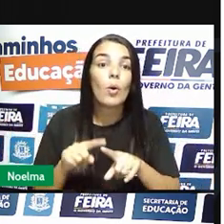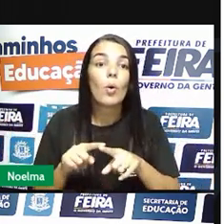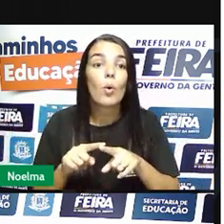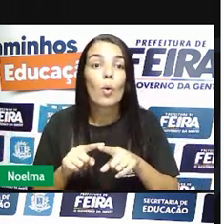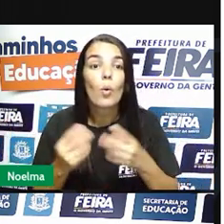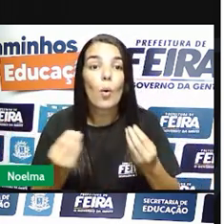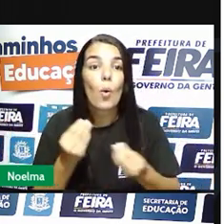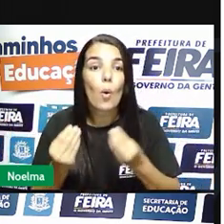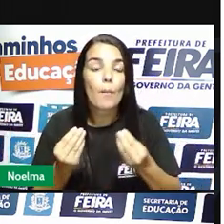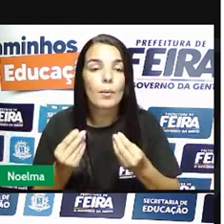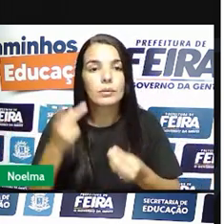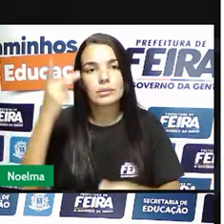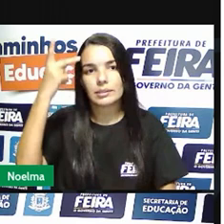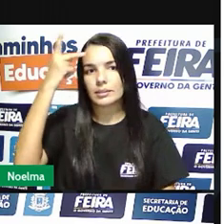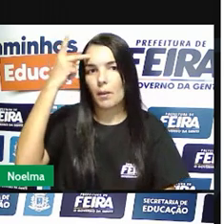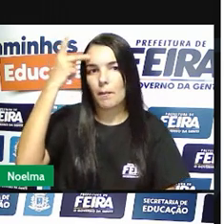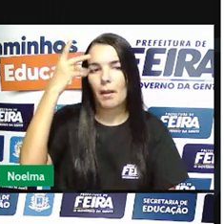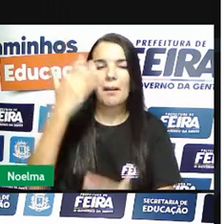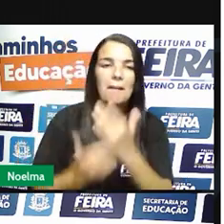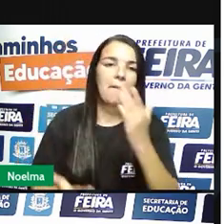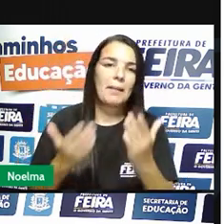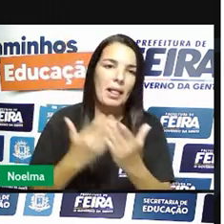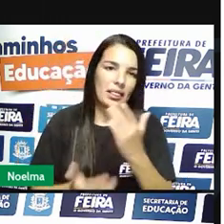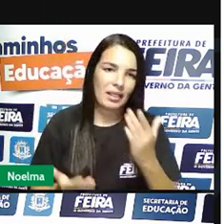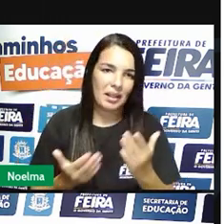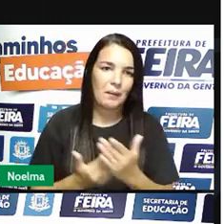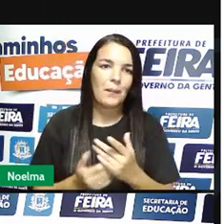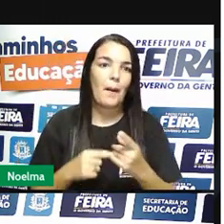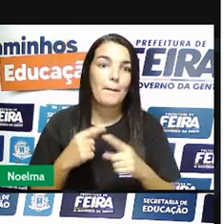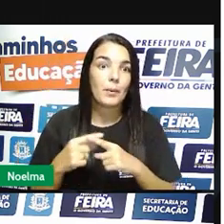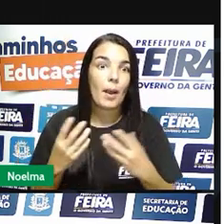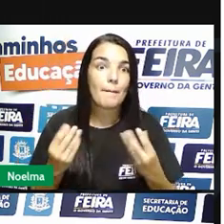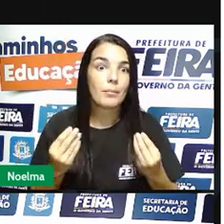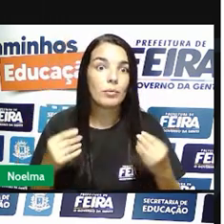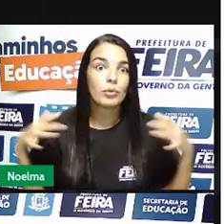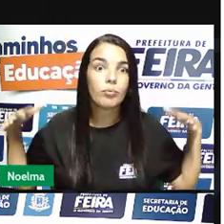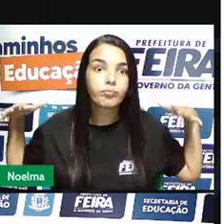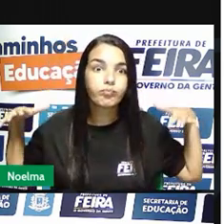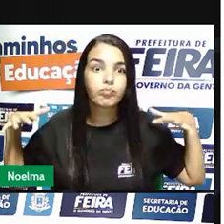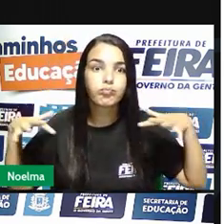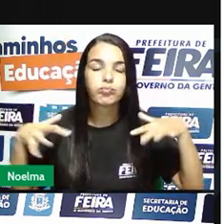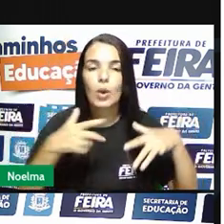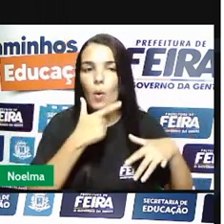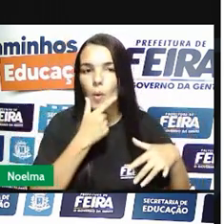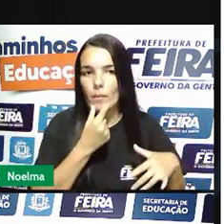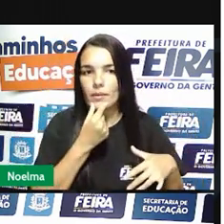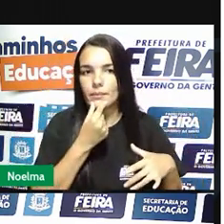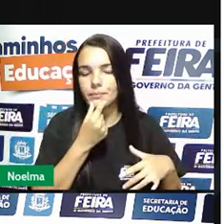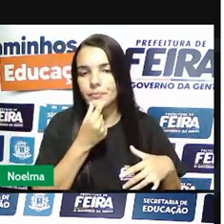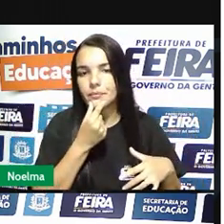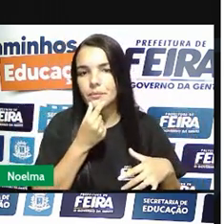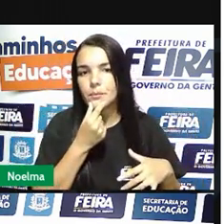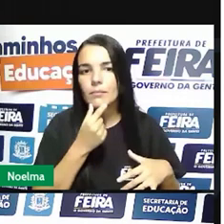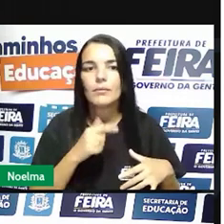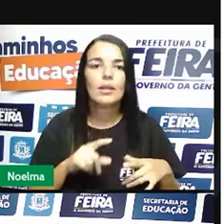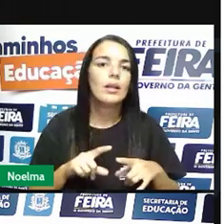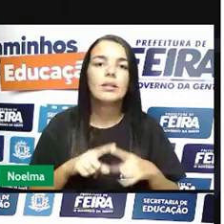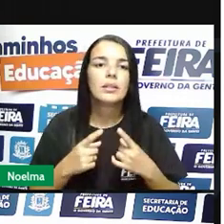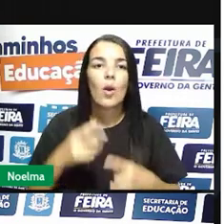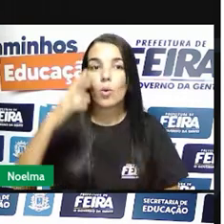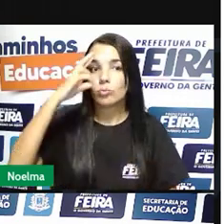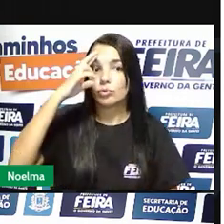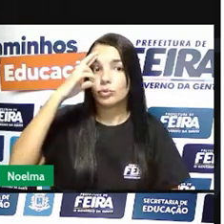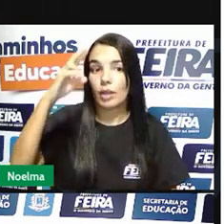paulistas, obviamente, estava em menor quantidade, né? Havia muitos forasteiros na região. E os líderes dessa revolta